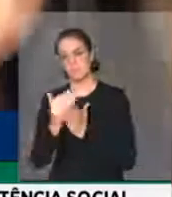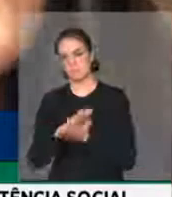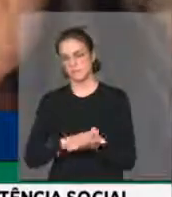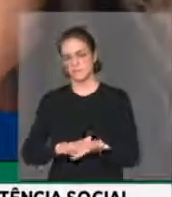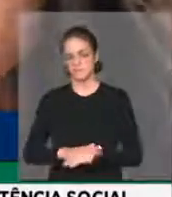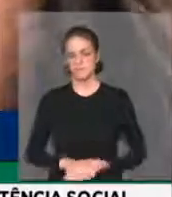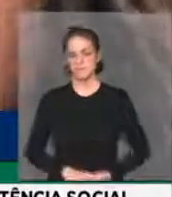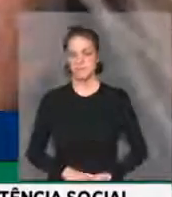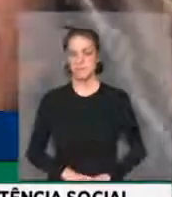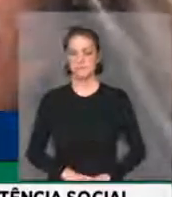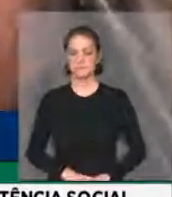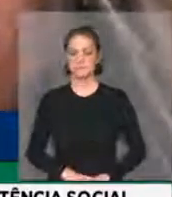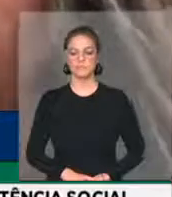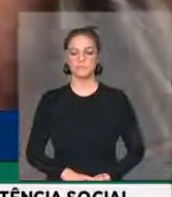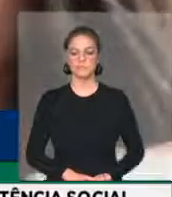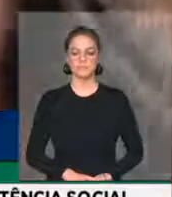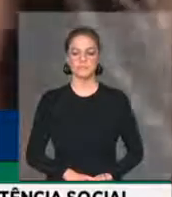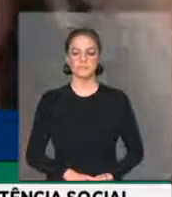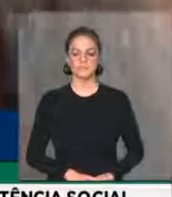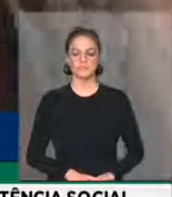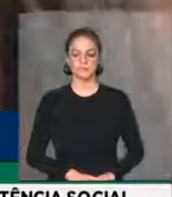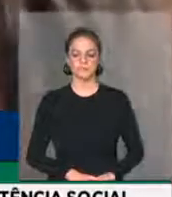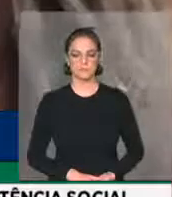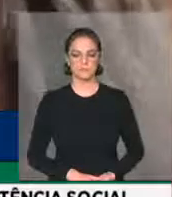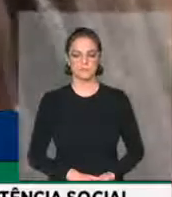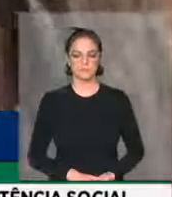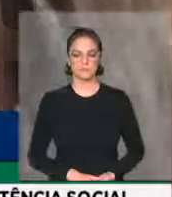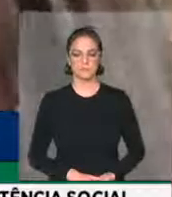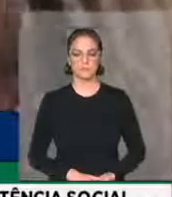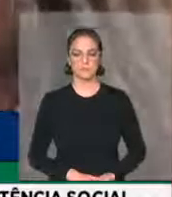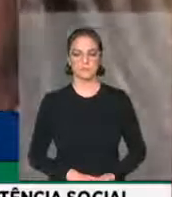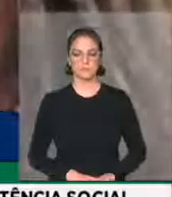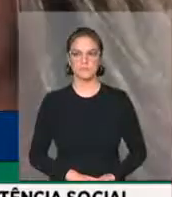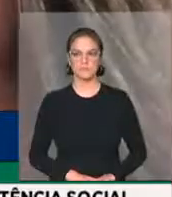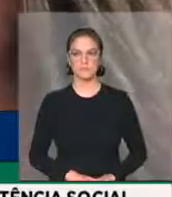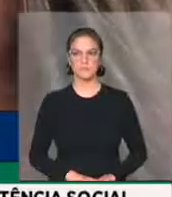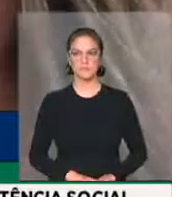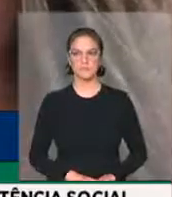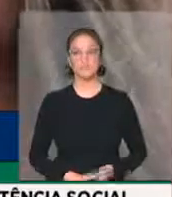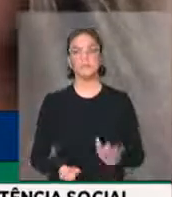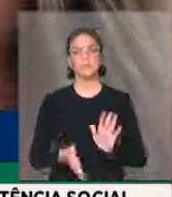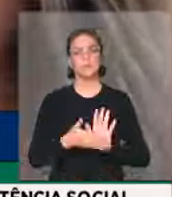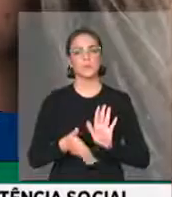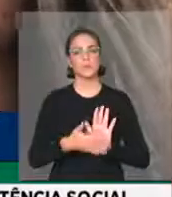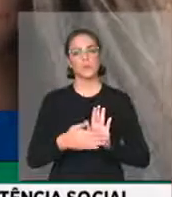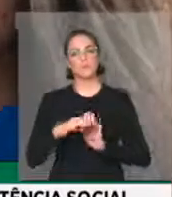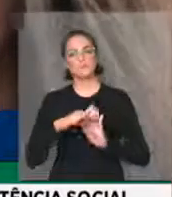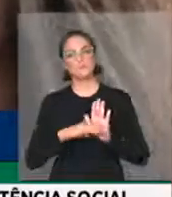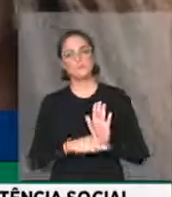uma vez que as proposições apenas